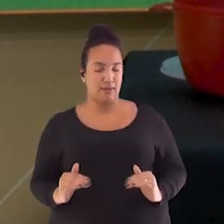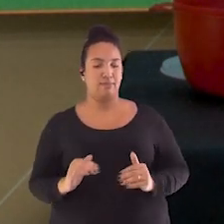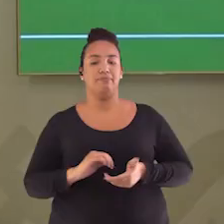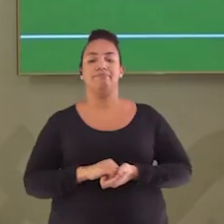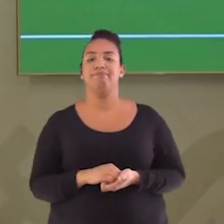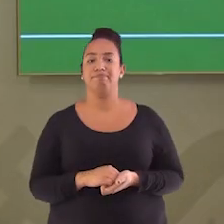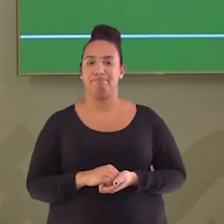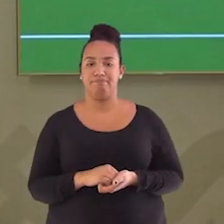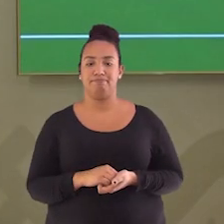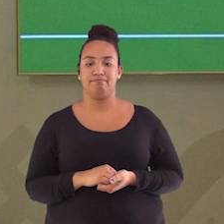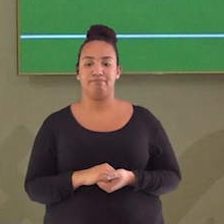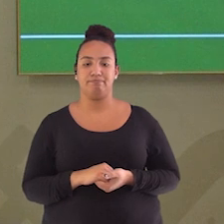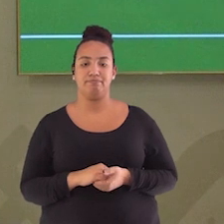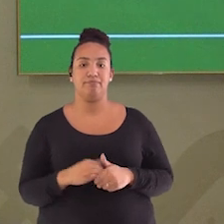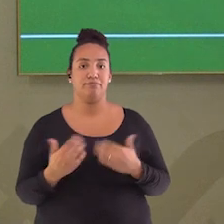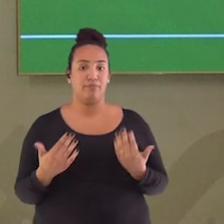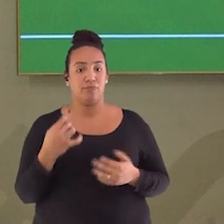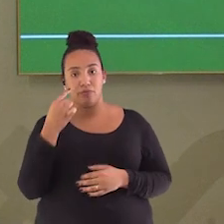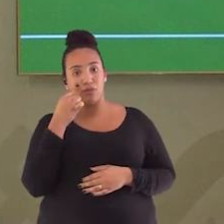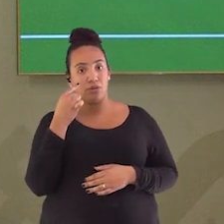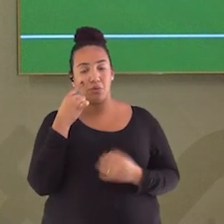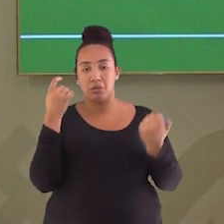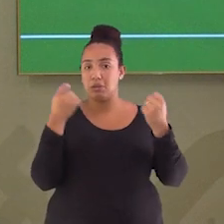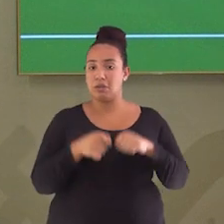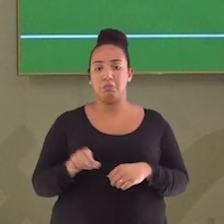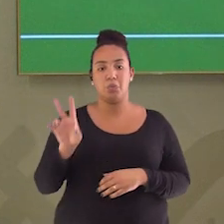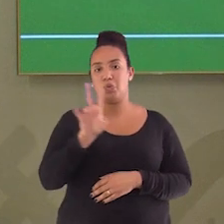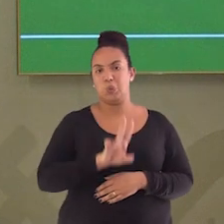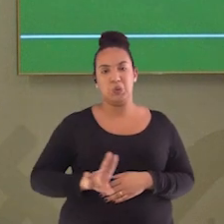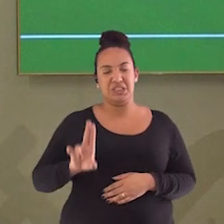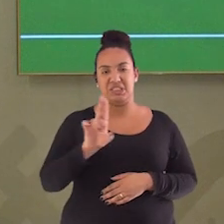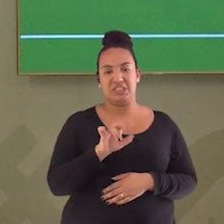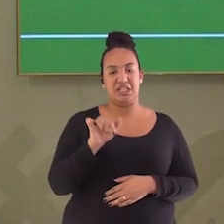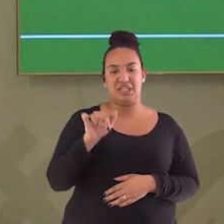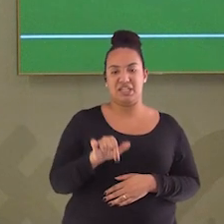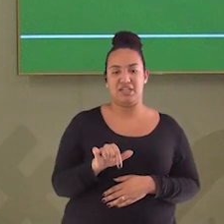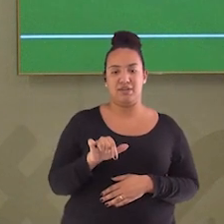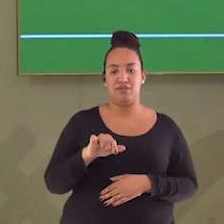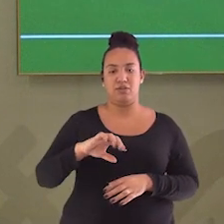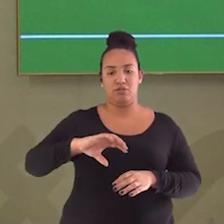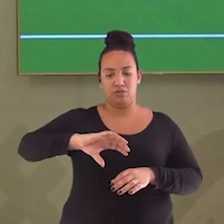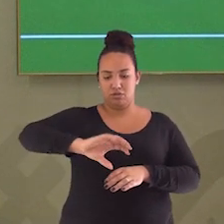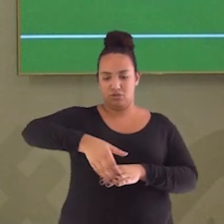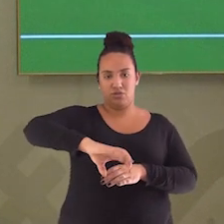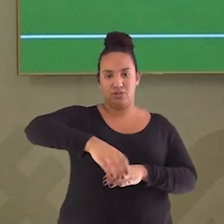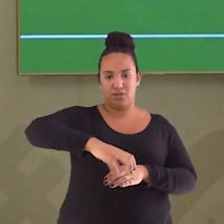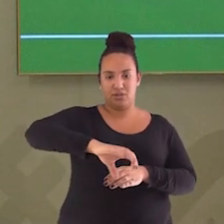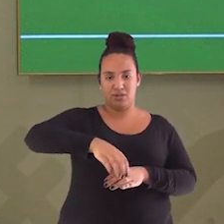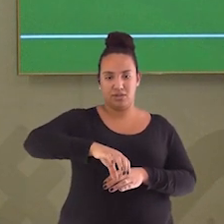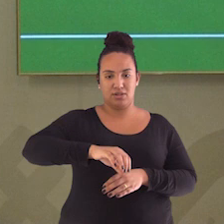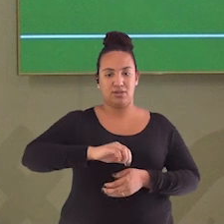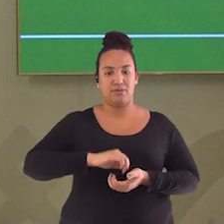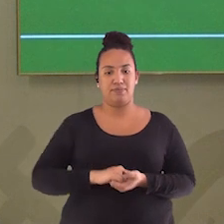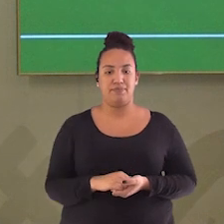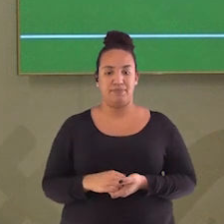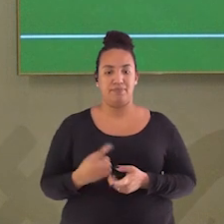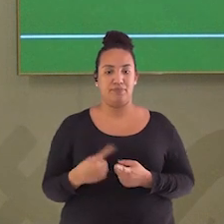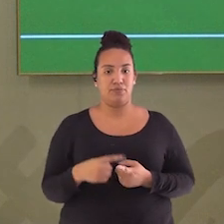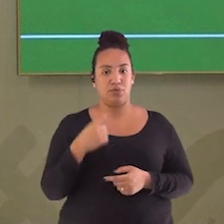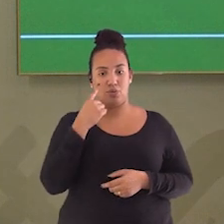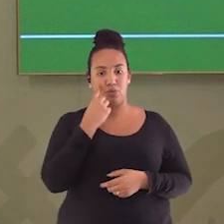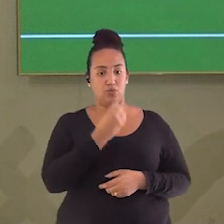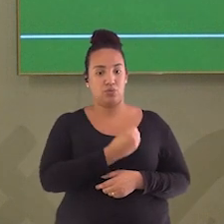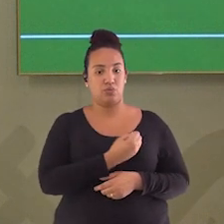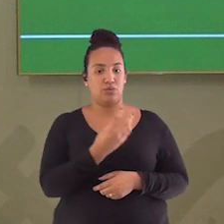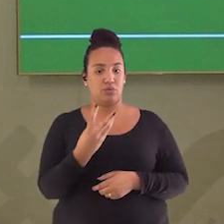Então, a gente vê aqui que não usamos fradeira, nós não usamos o kit torneira também, né? Porque o pote aqui de baixo, vocês veem que o número 3,